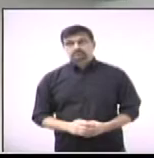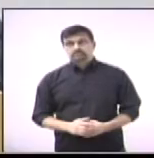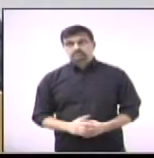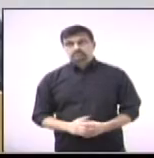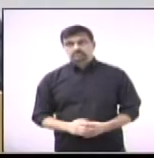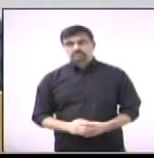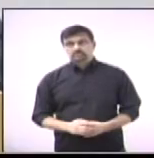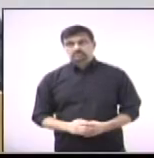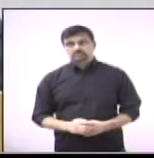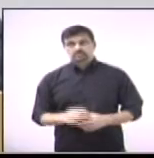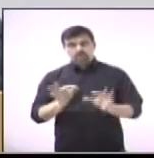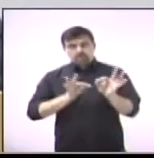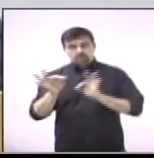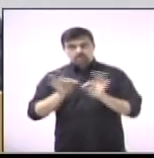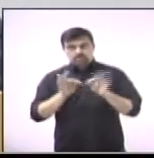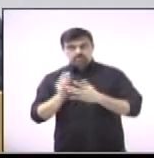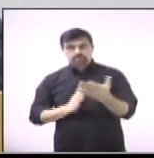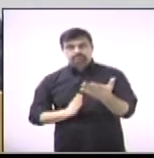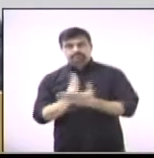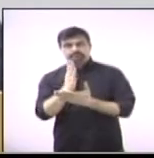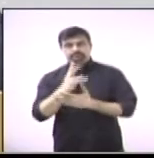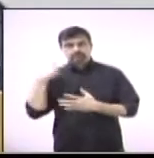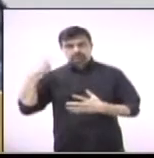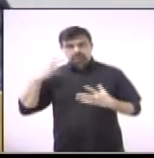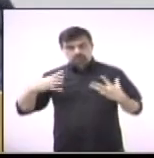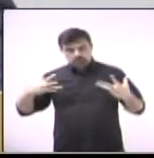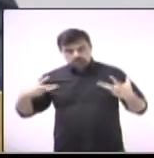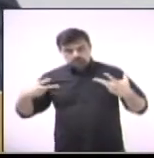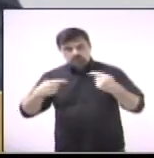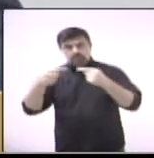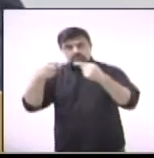O projeto foi aprovado por unanimidade.